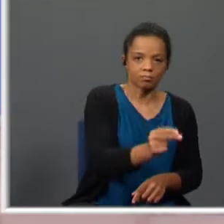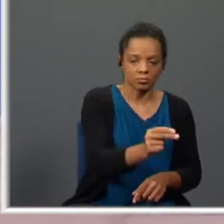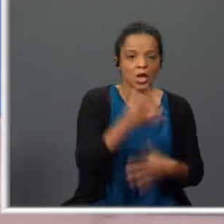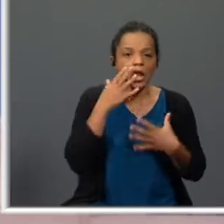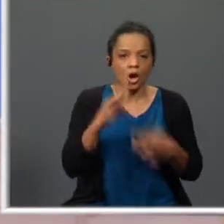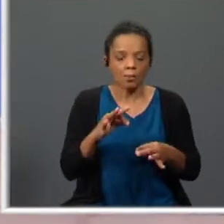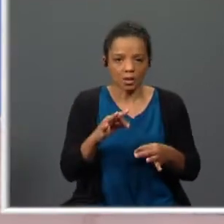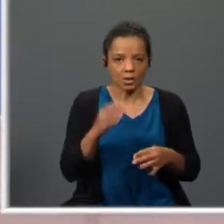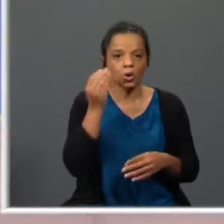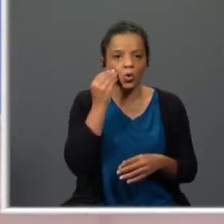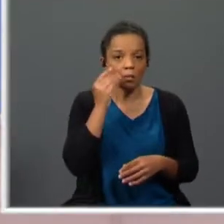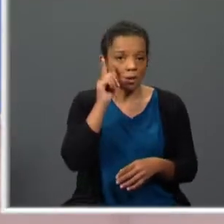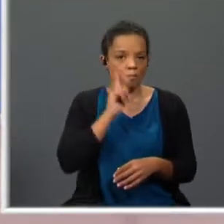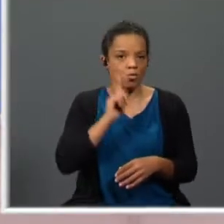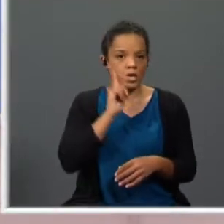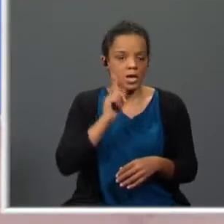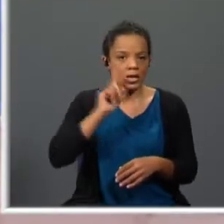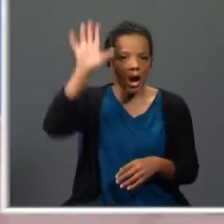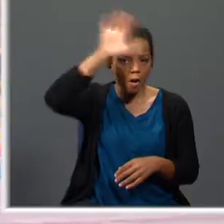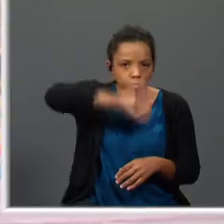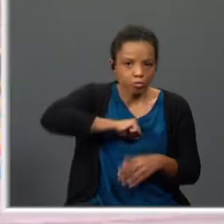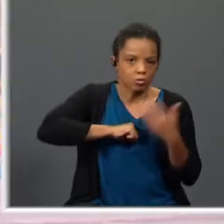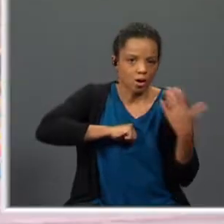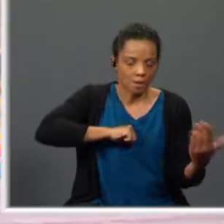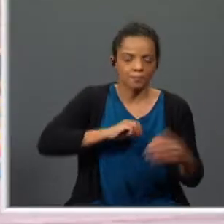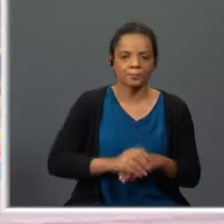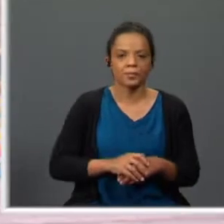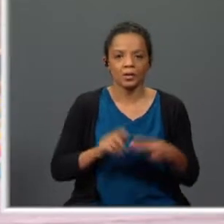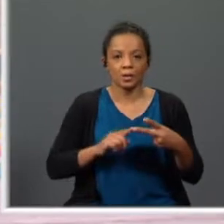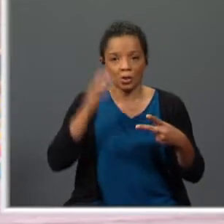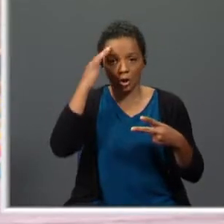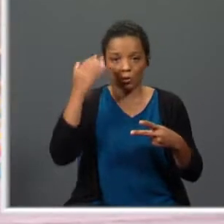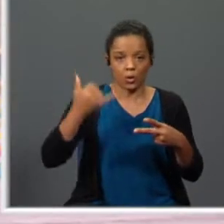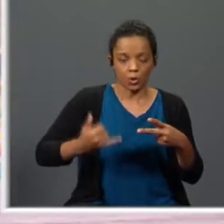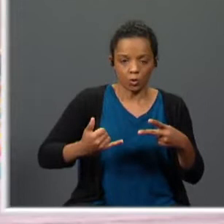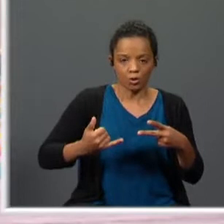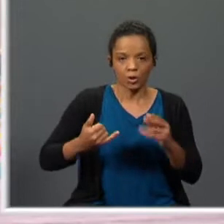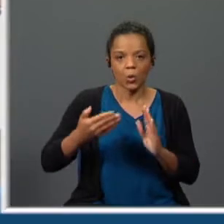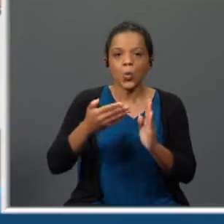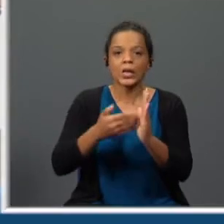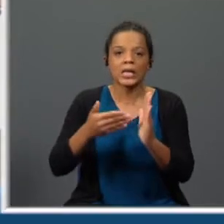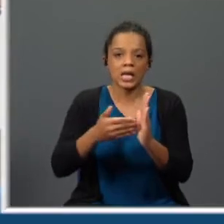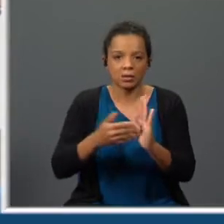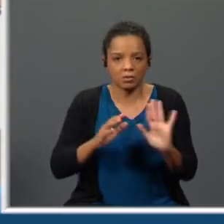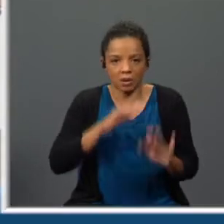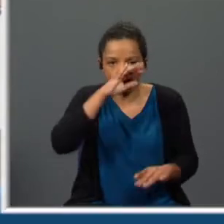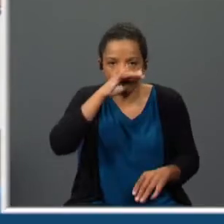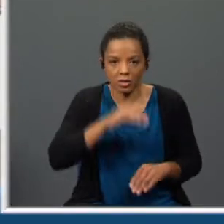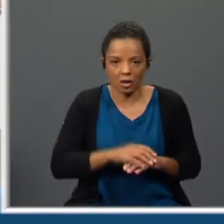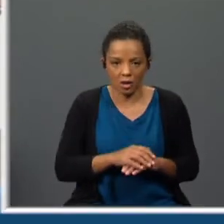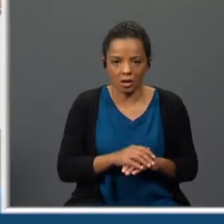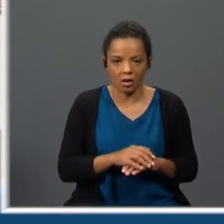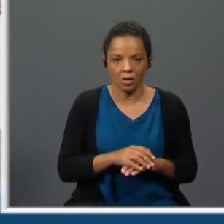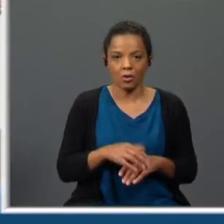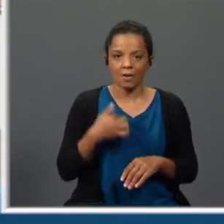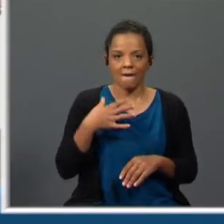Normalmente explorando a mulher. Depois, com o número dois, temos o cliente da Alcoviteira. Não é? Aquele